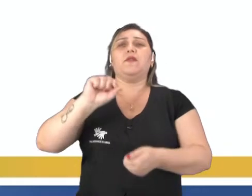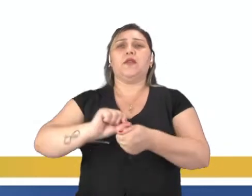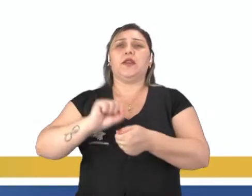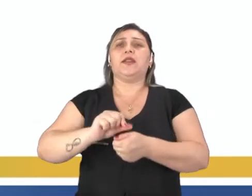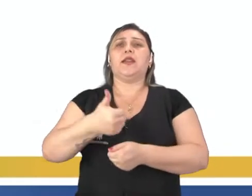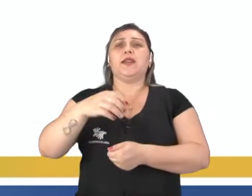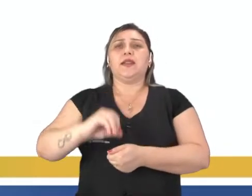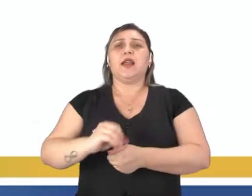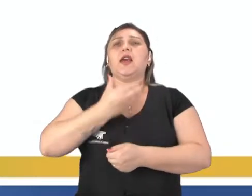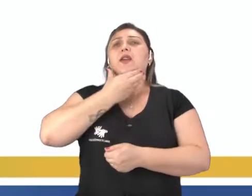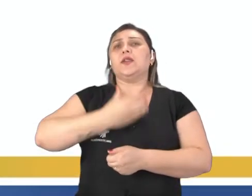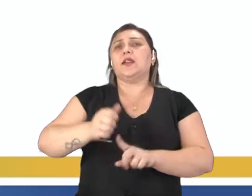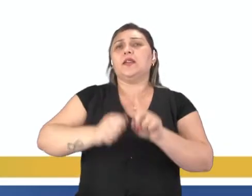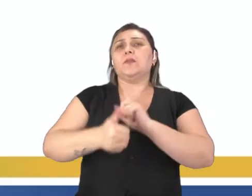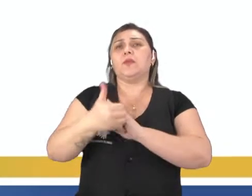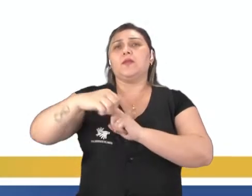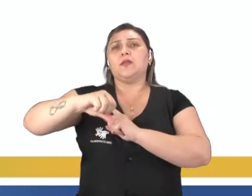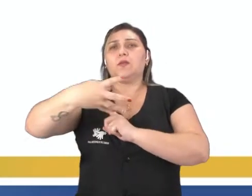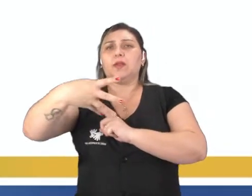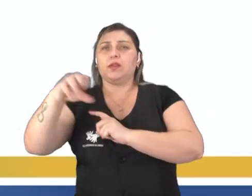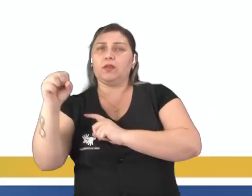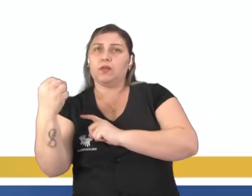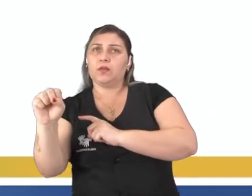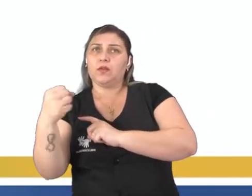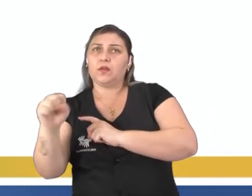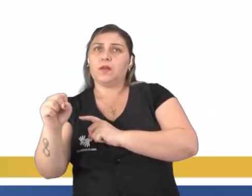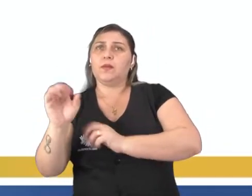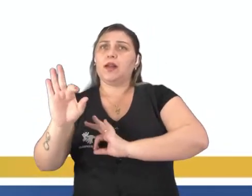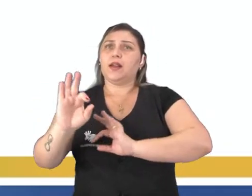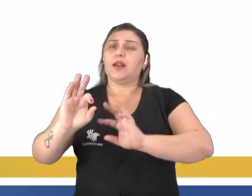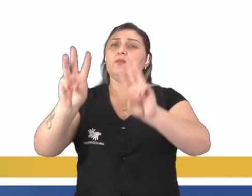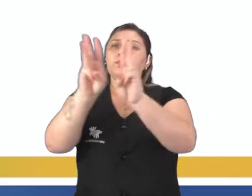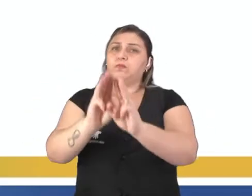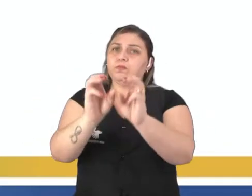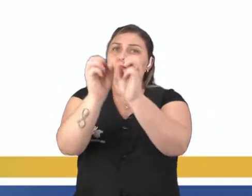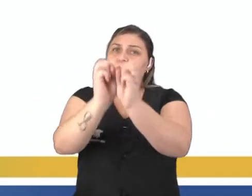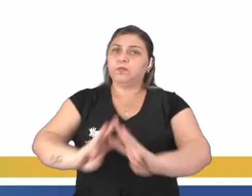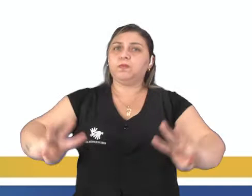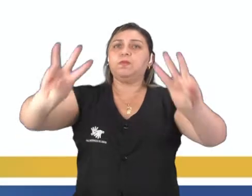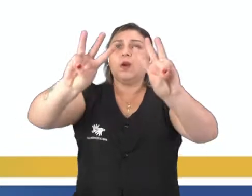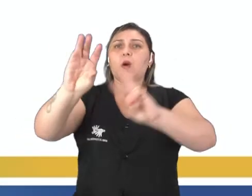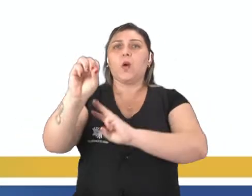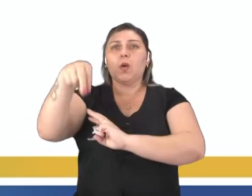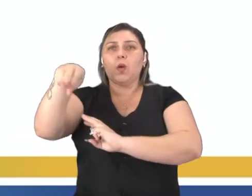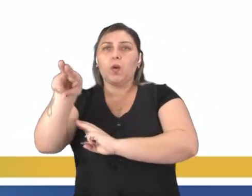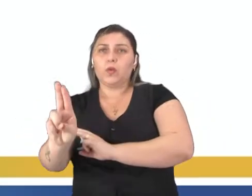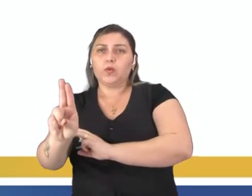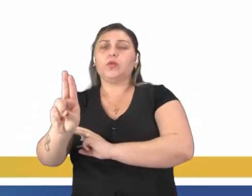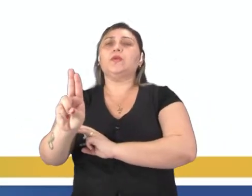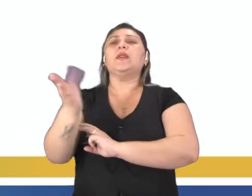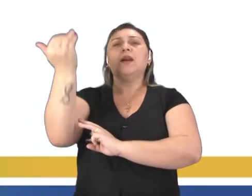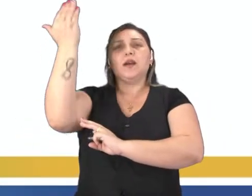em 10 de dezembro de 1948 pela Organização das Nações Unidas, a ONU. À época, composta por